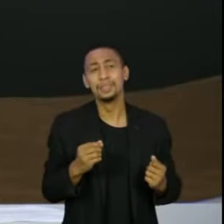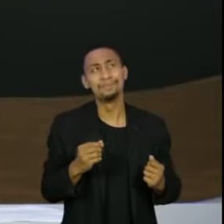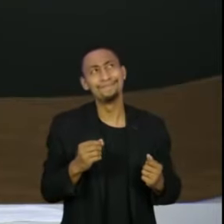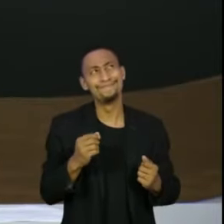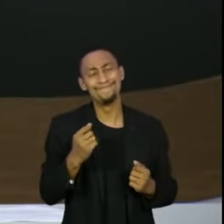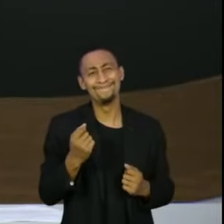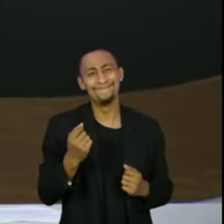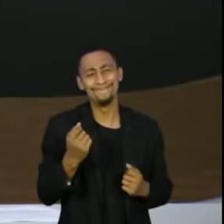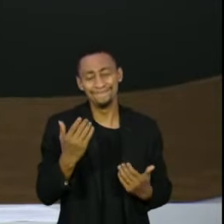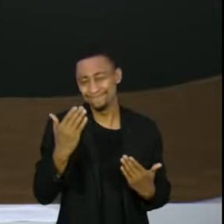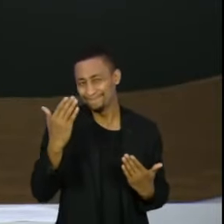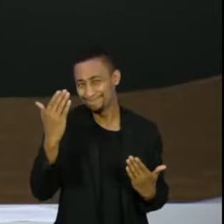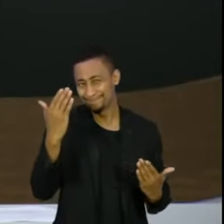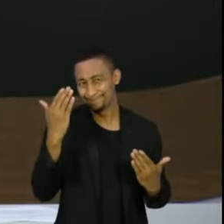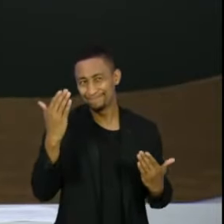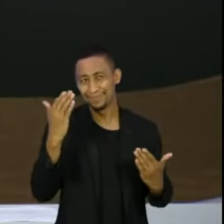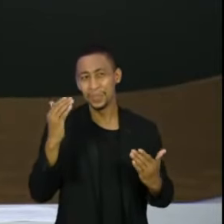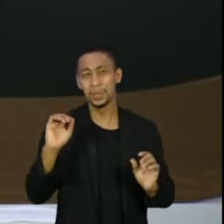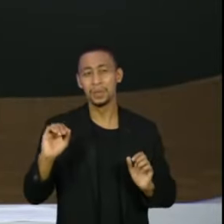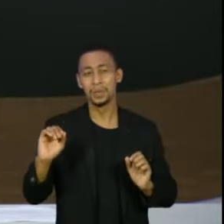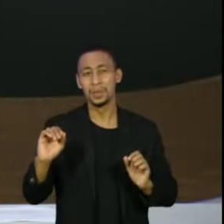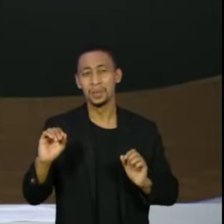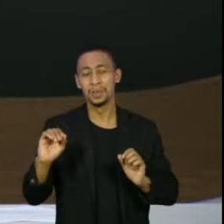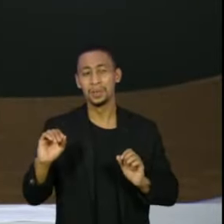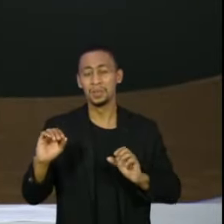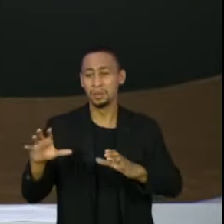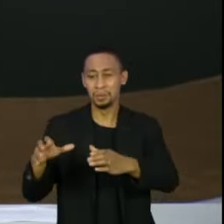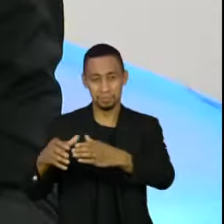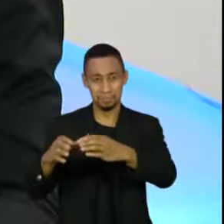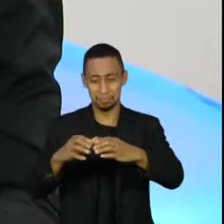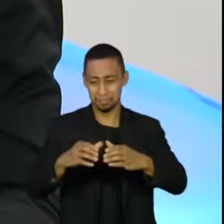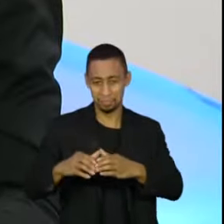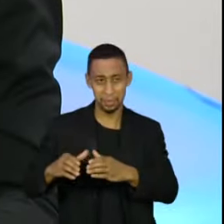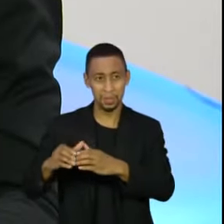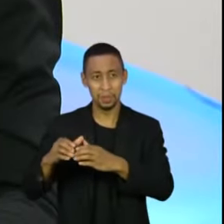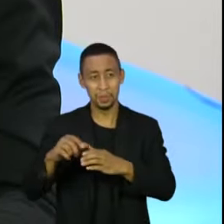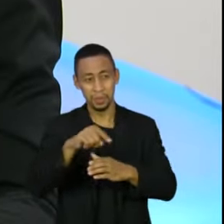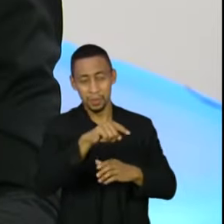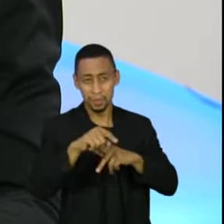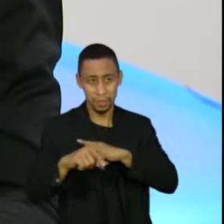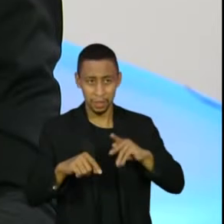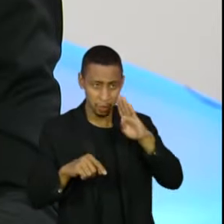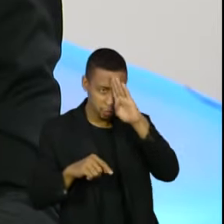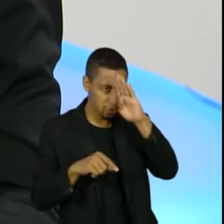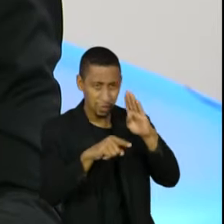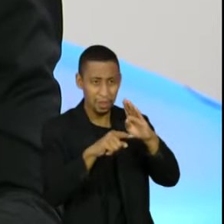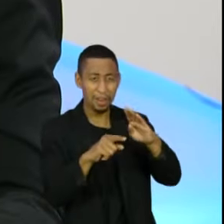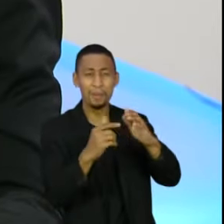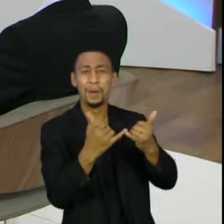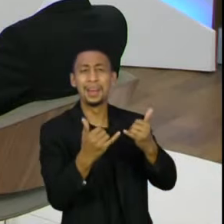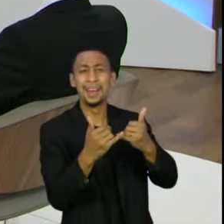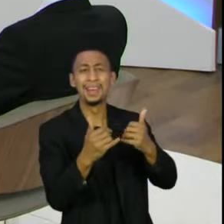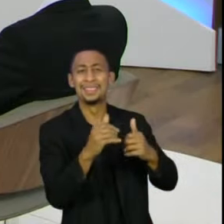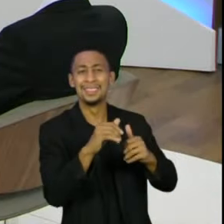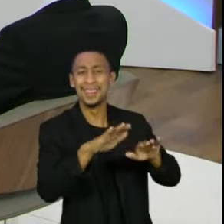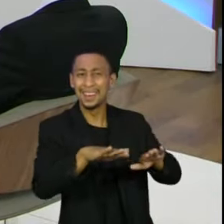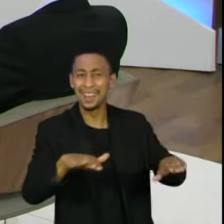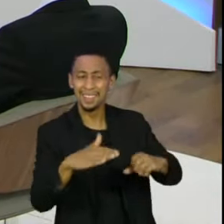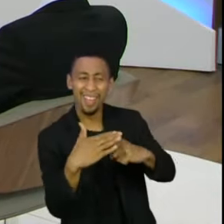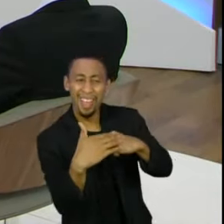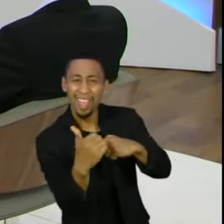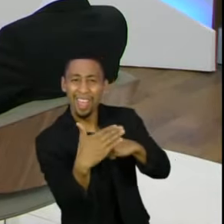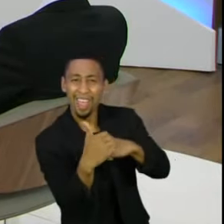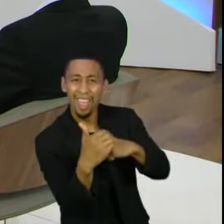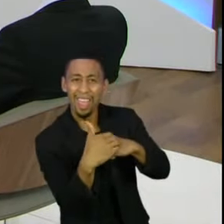impressão que as instituições estão lidando com o presidente da República como se lida com uma criança birrenta. A criança faz tanta